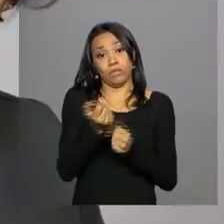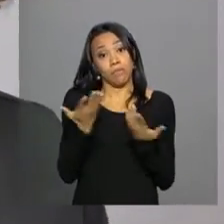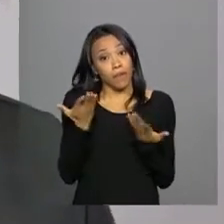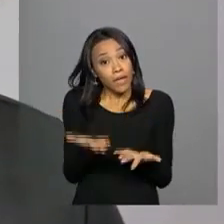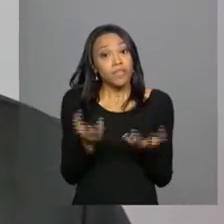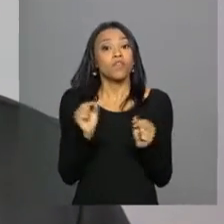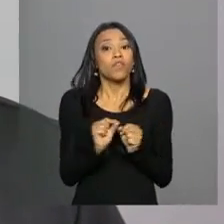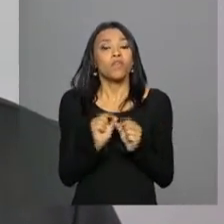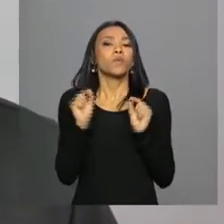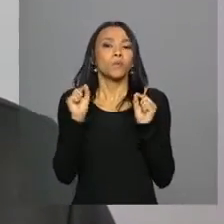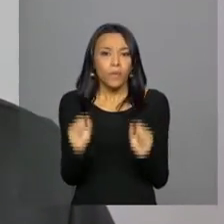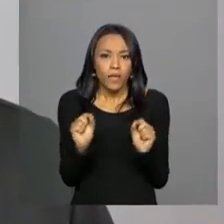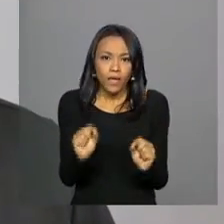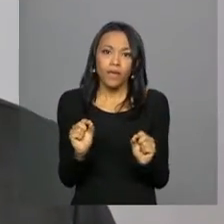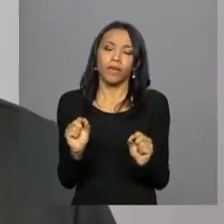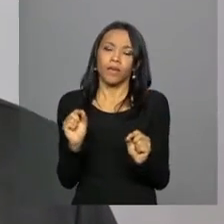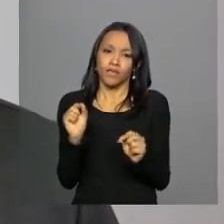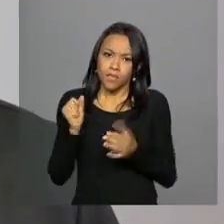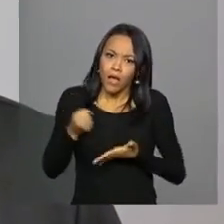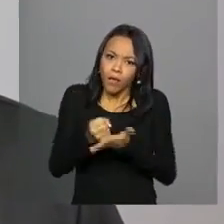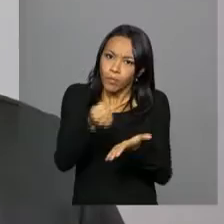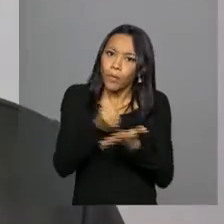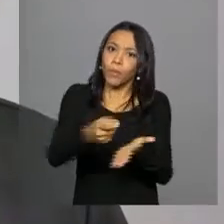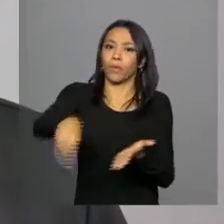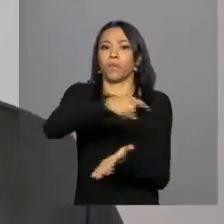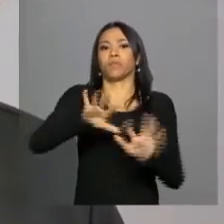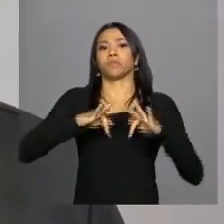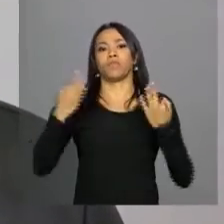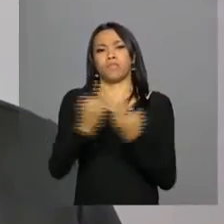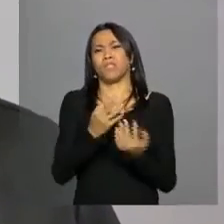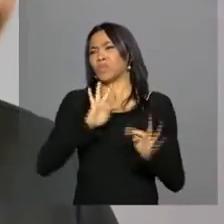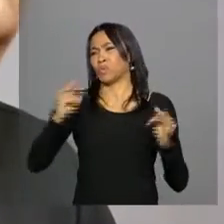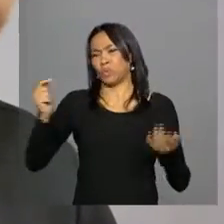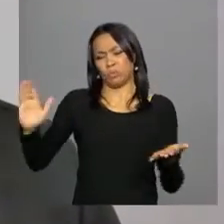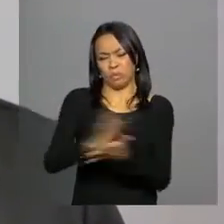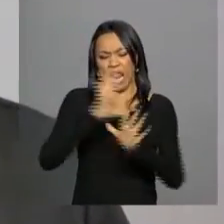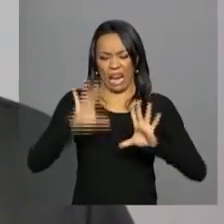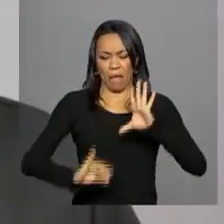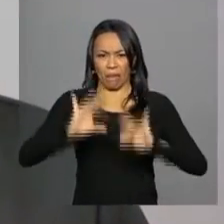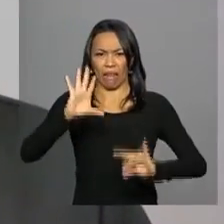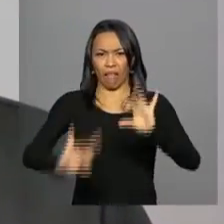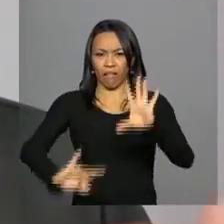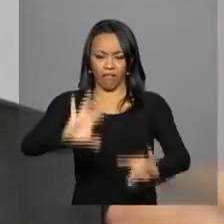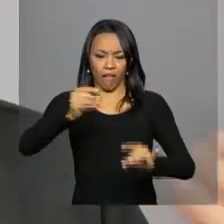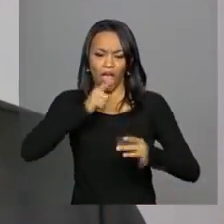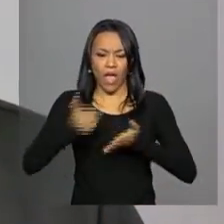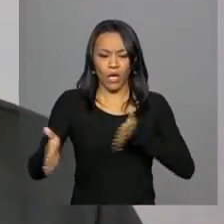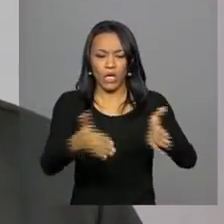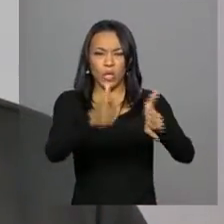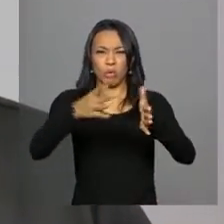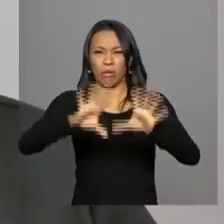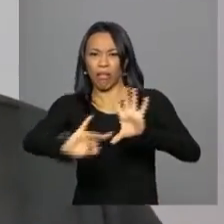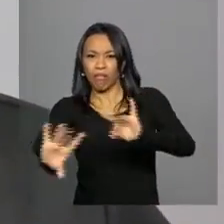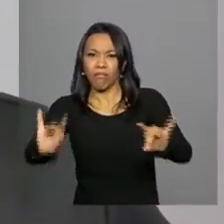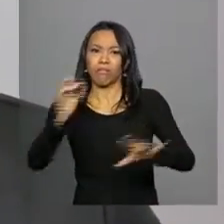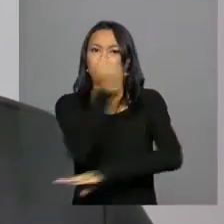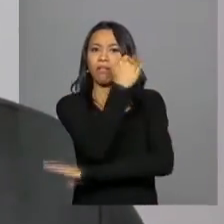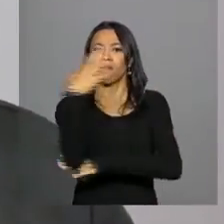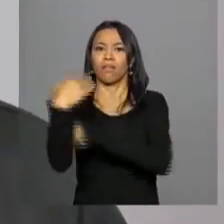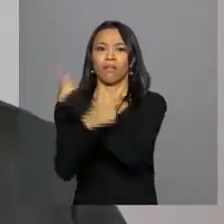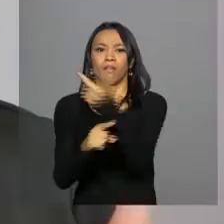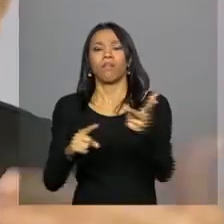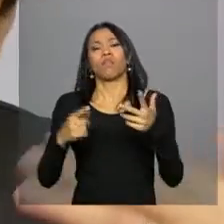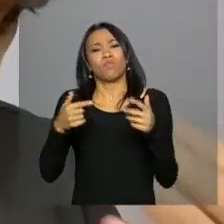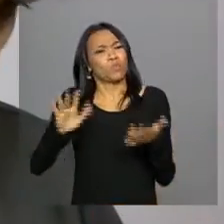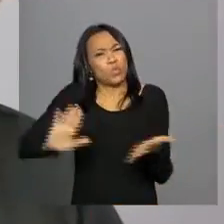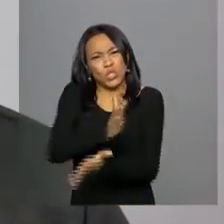foi feita toda a estratégia de reparação, então, tudo que foi impactado, a lama será dragada, a questão da recuperação das margens